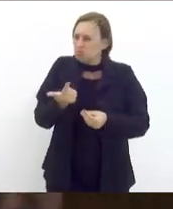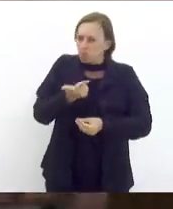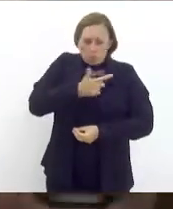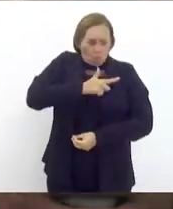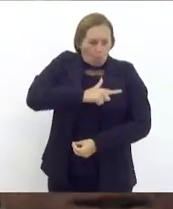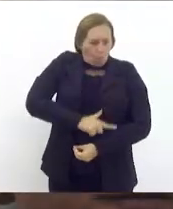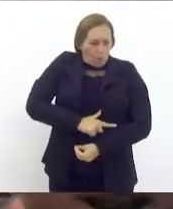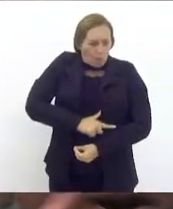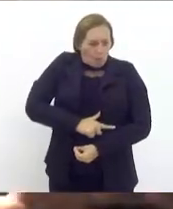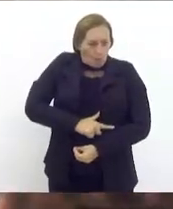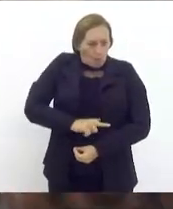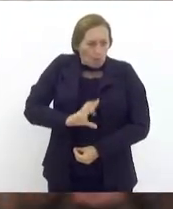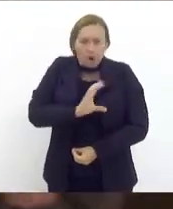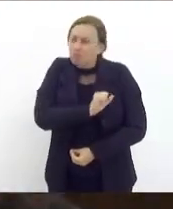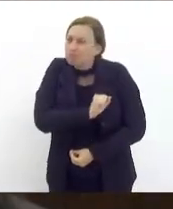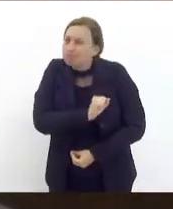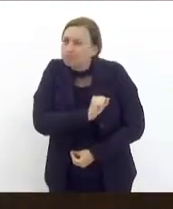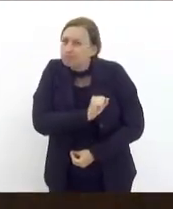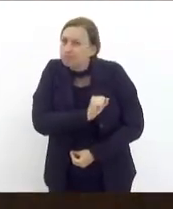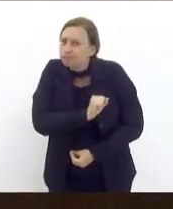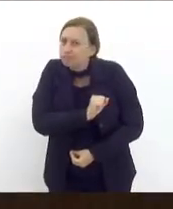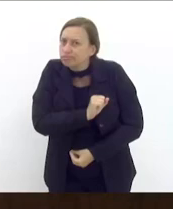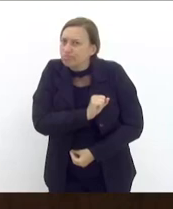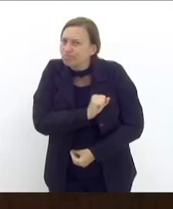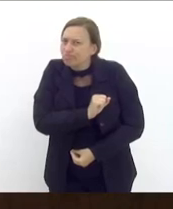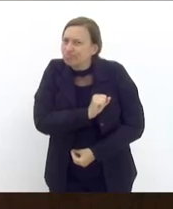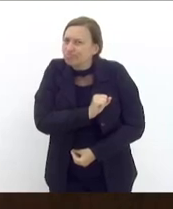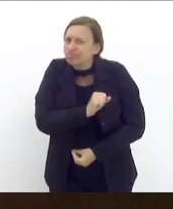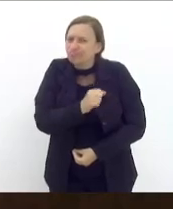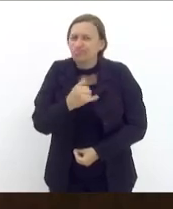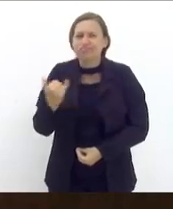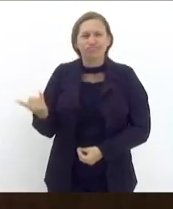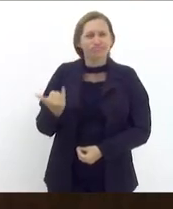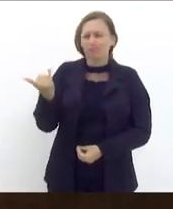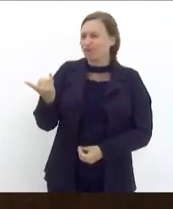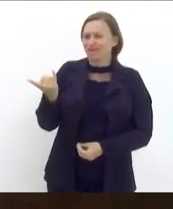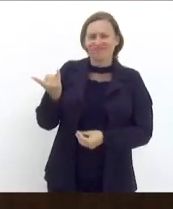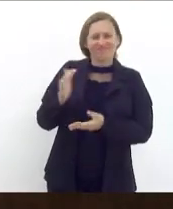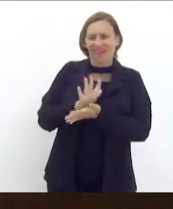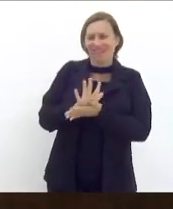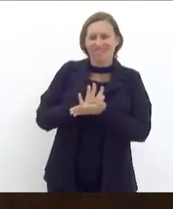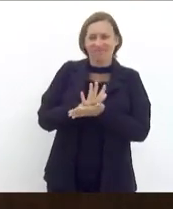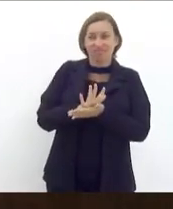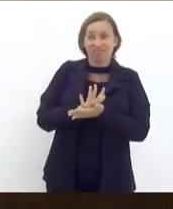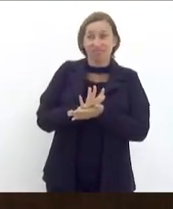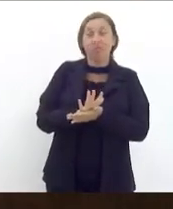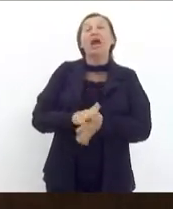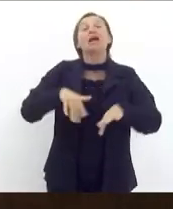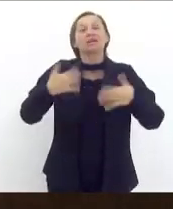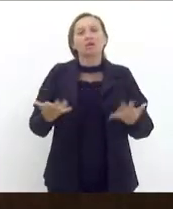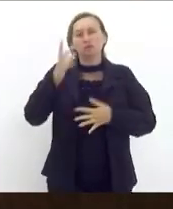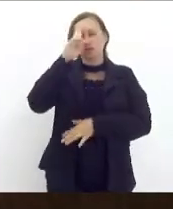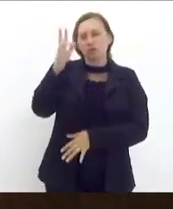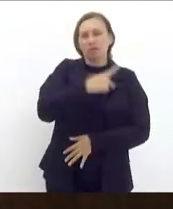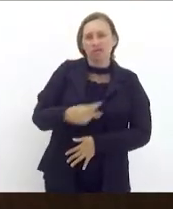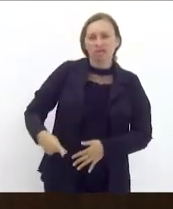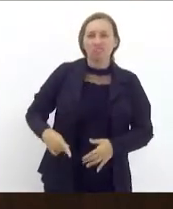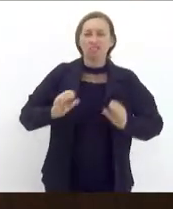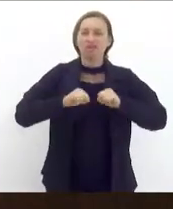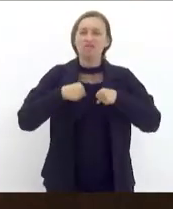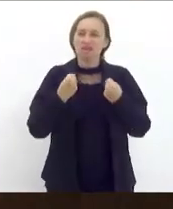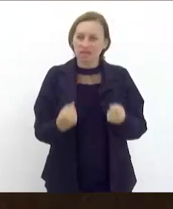Então, querido presidente, obrigado pela oportunidade de estarmos aqui defendendo